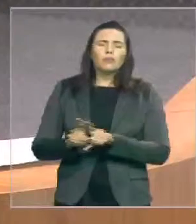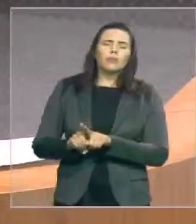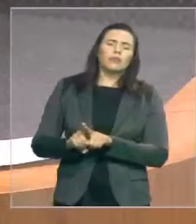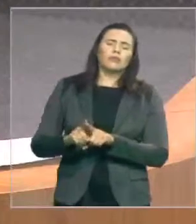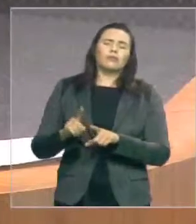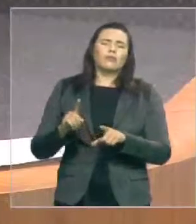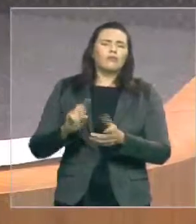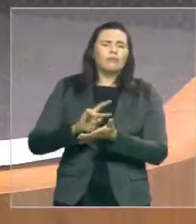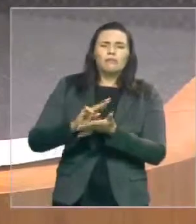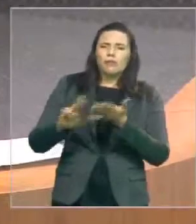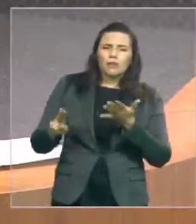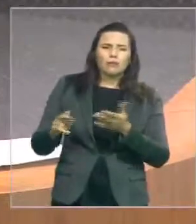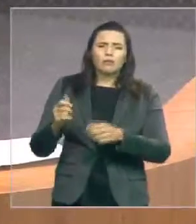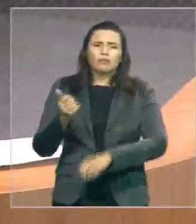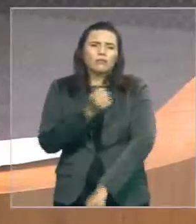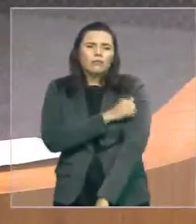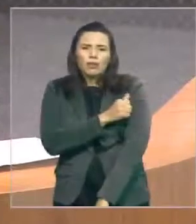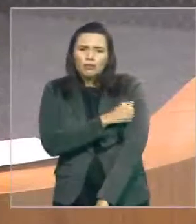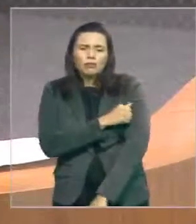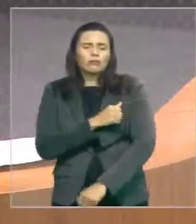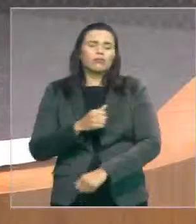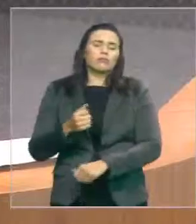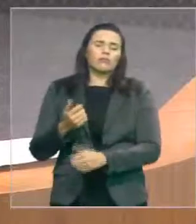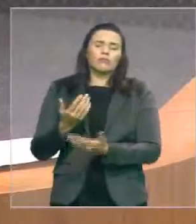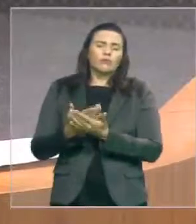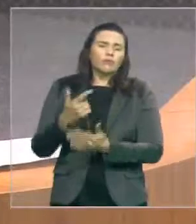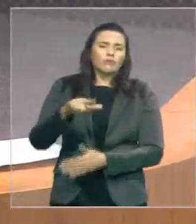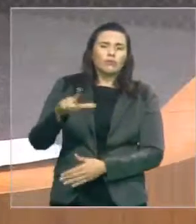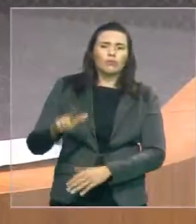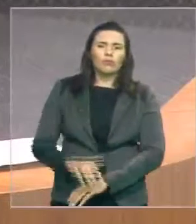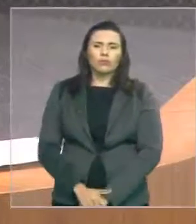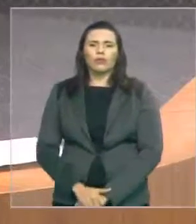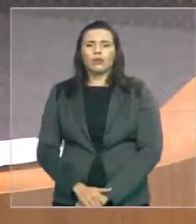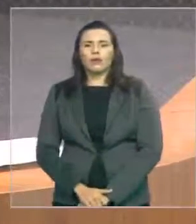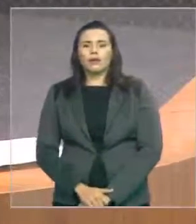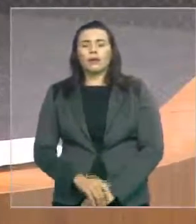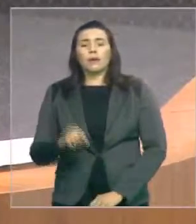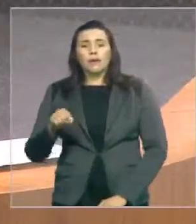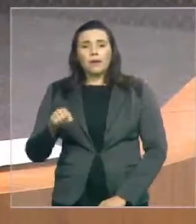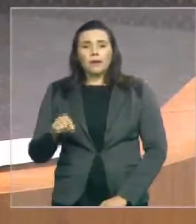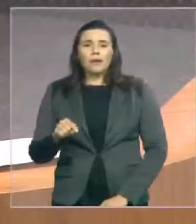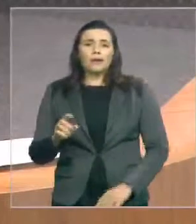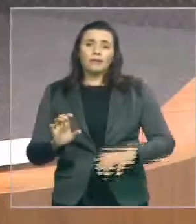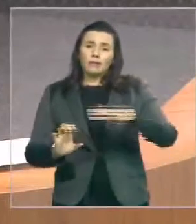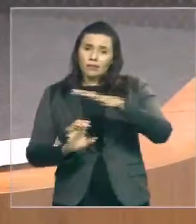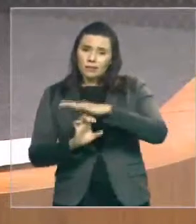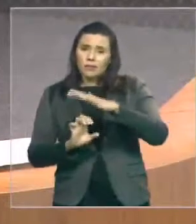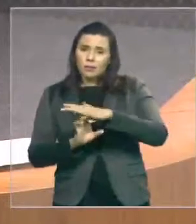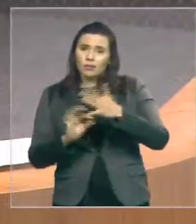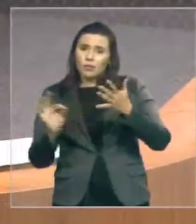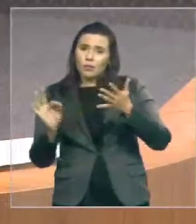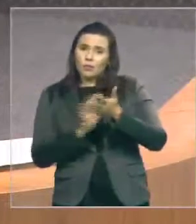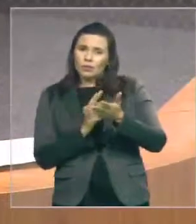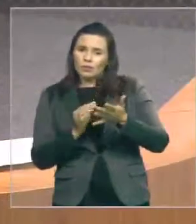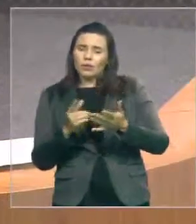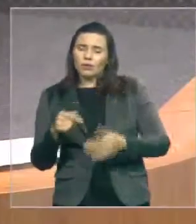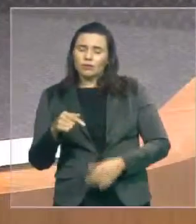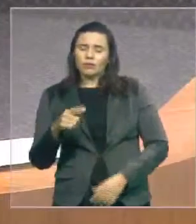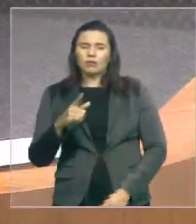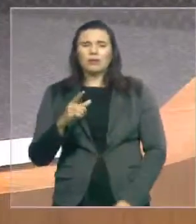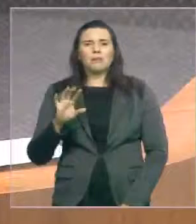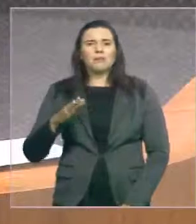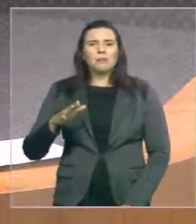Laiones venceu a licitação no valor global, deputado Souza Neto, de quase 3 milhões de reais